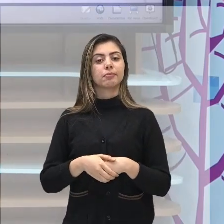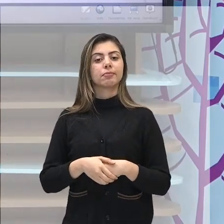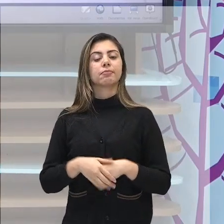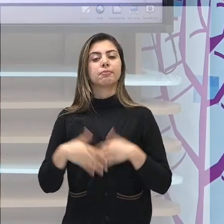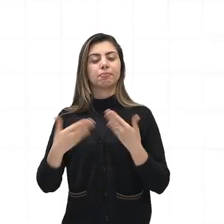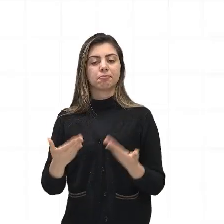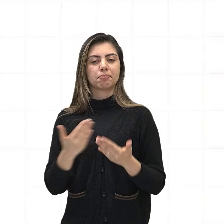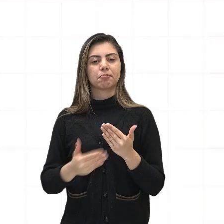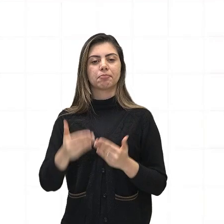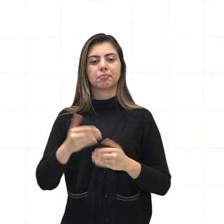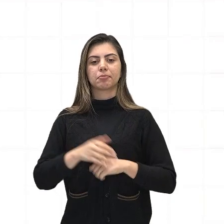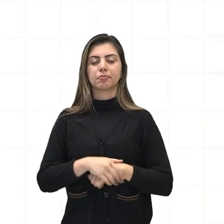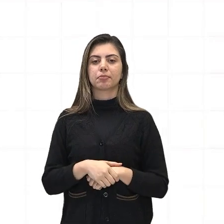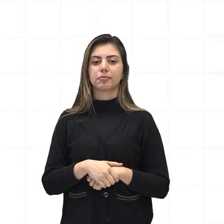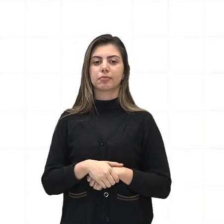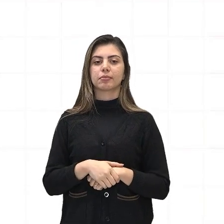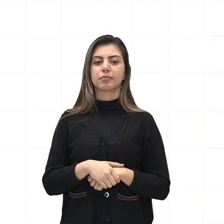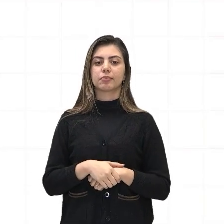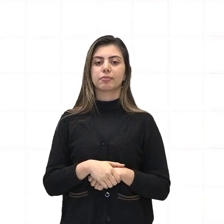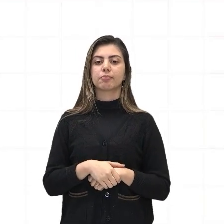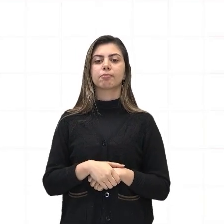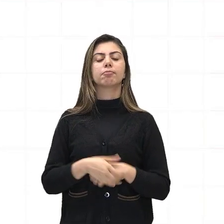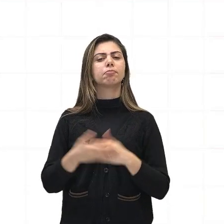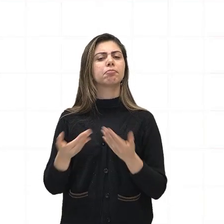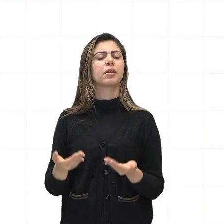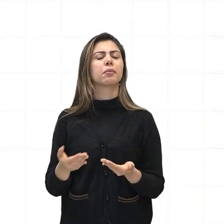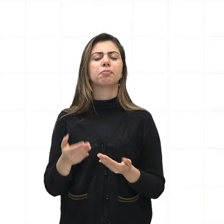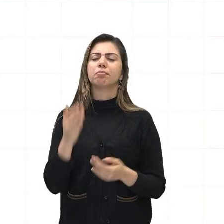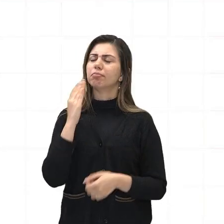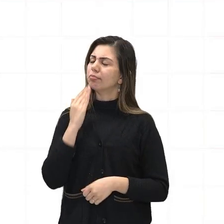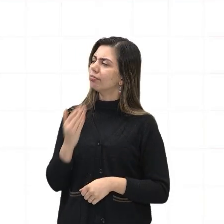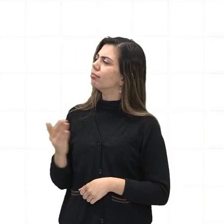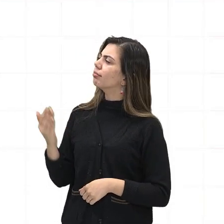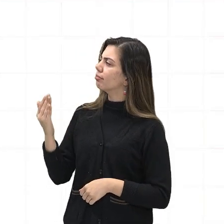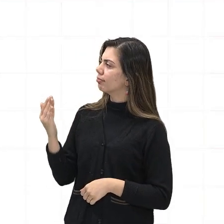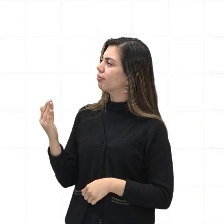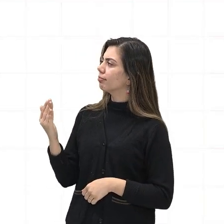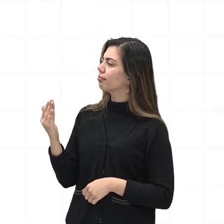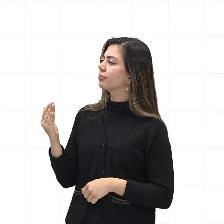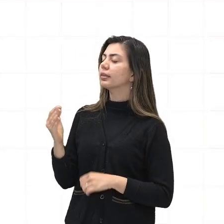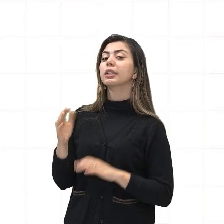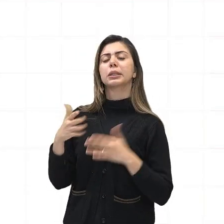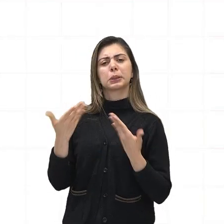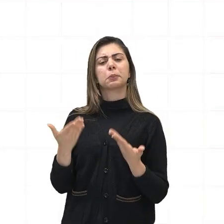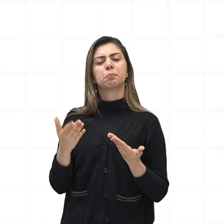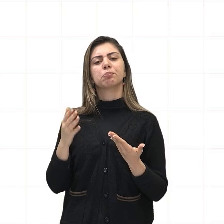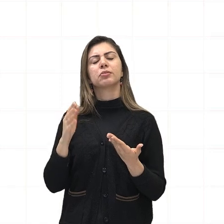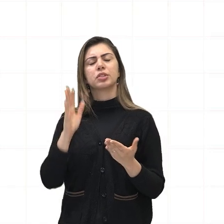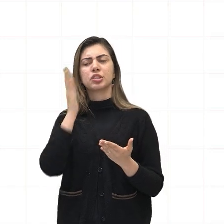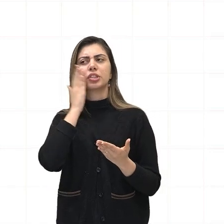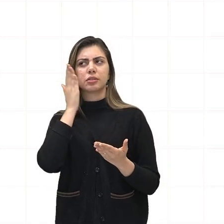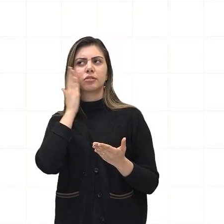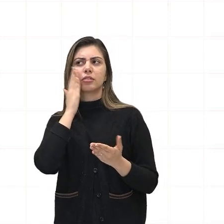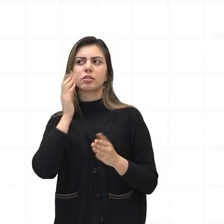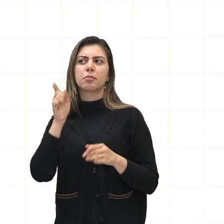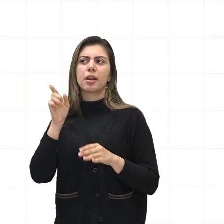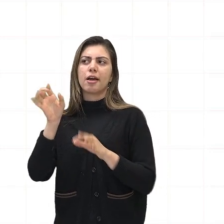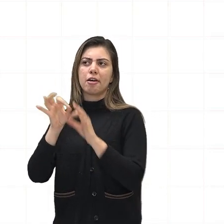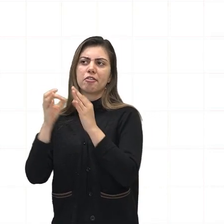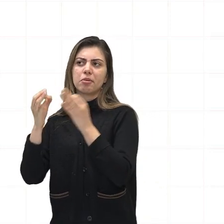Adiante. E, professor? Beleza. Já sei agora o principal motivo.